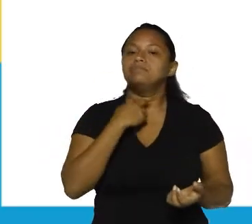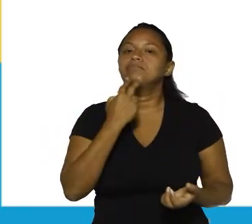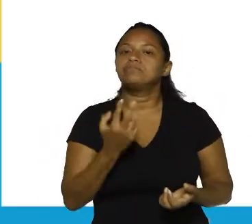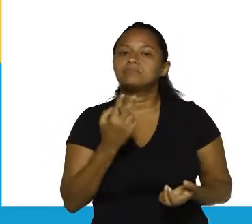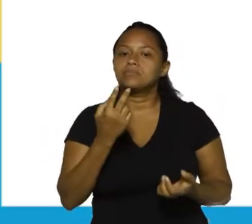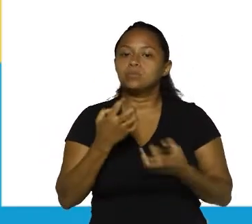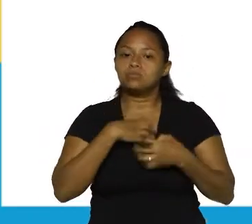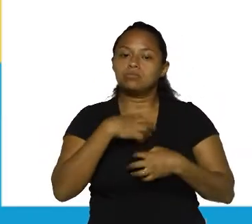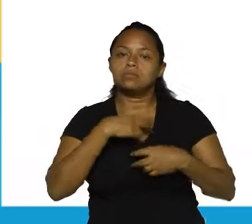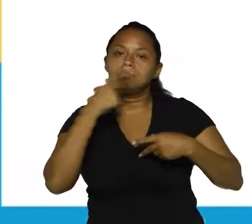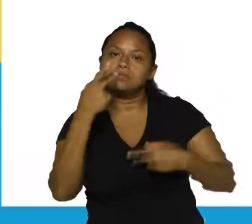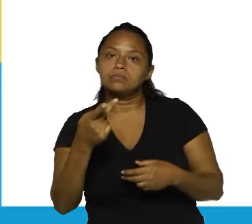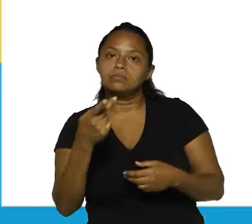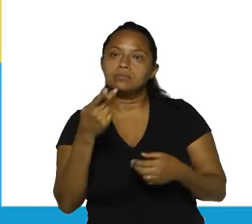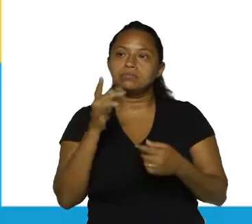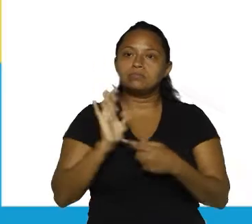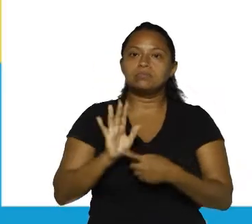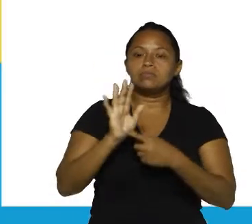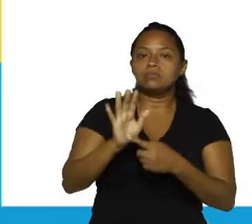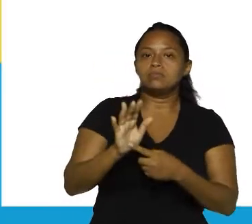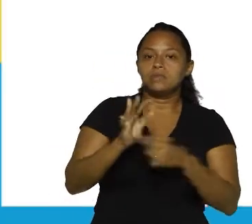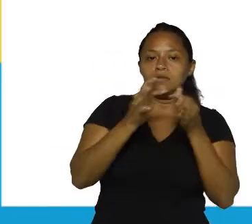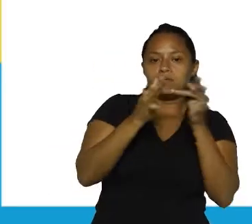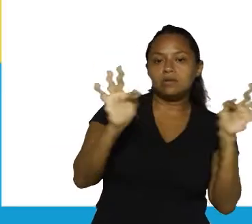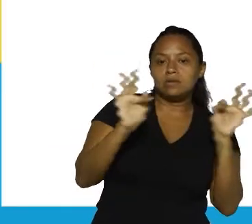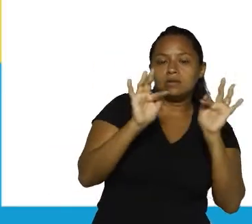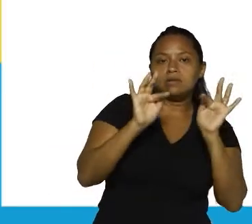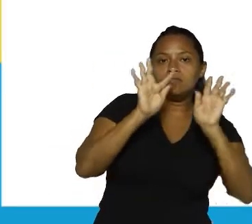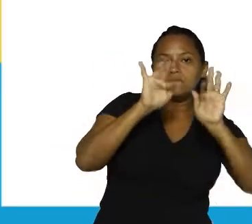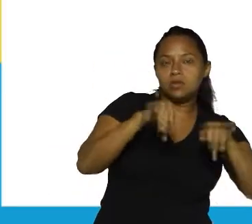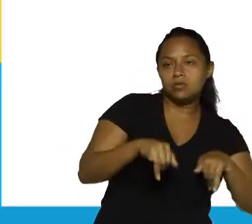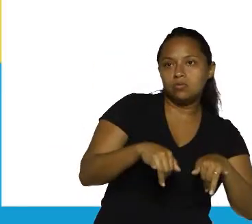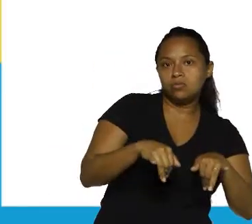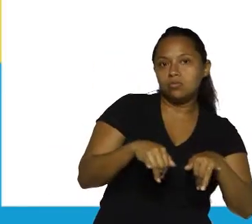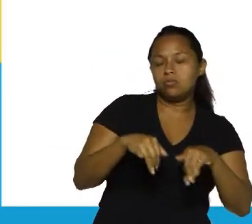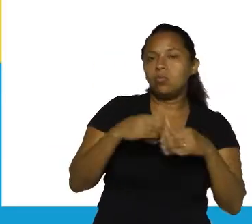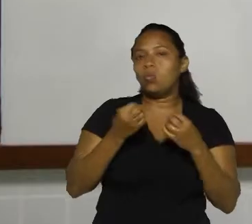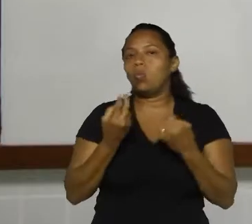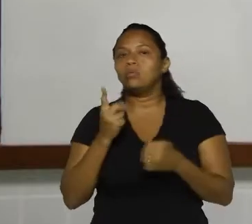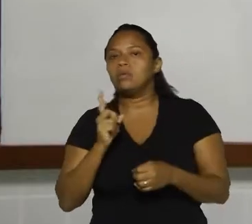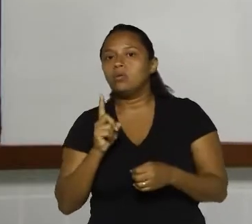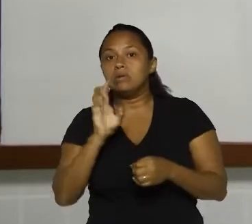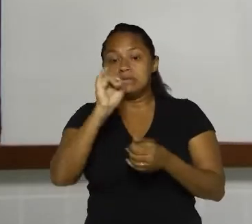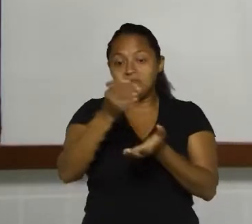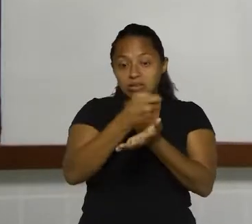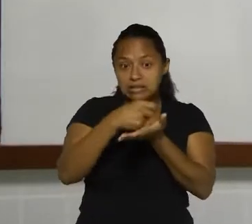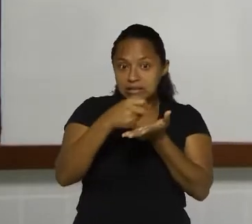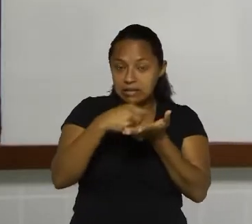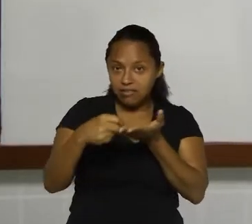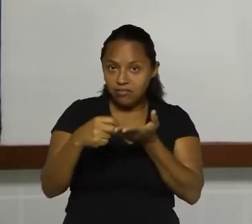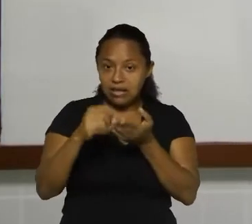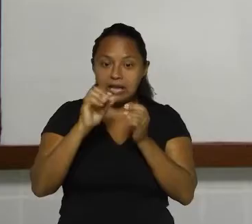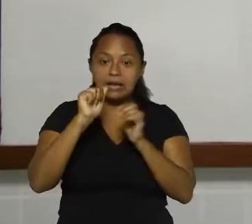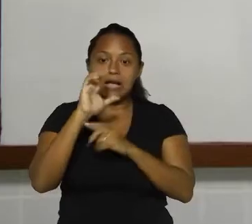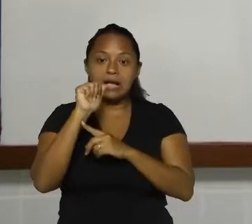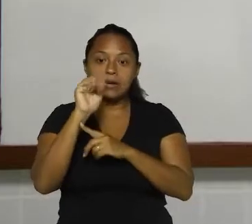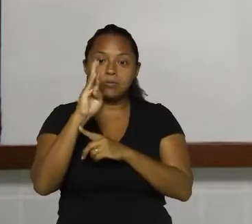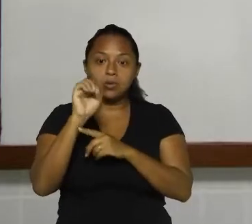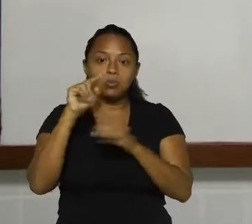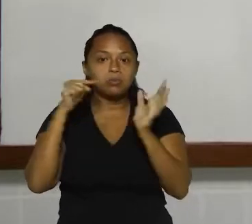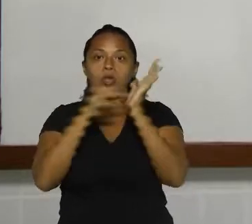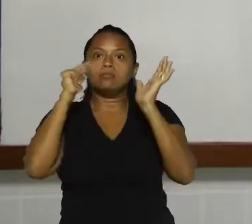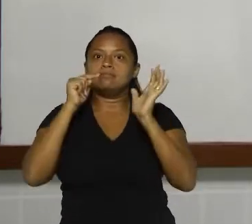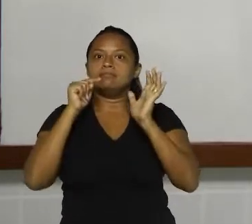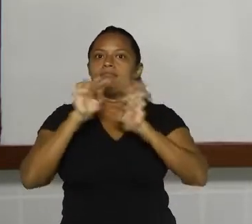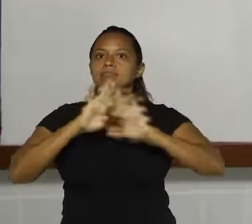damos na fala indicando que a frase acabou, como eu fiz agora, certo? Se eu fosse escrever, depois do acabou eu colocaria um ponto,